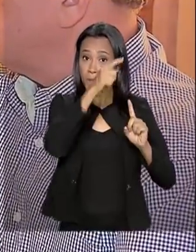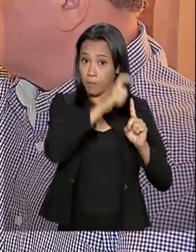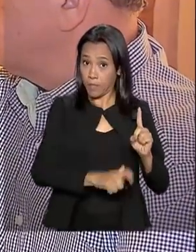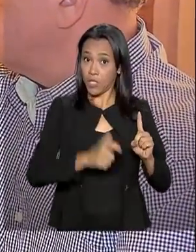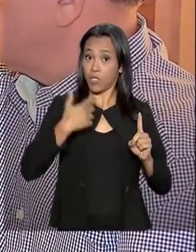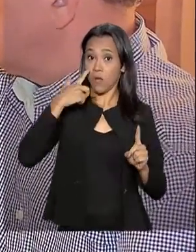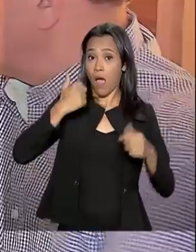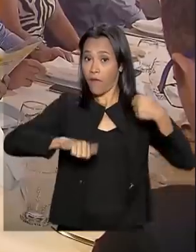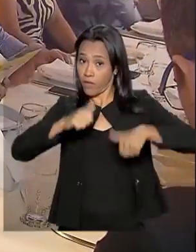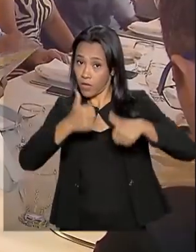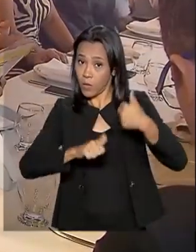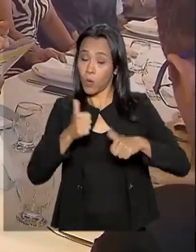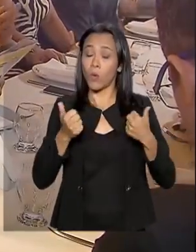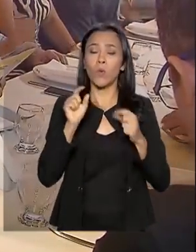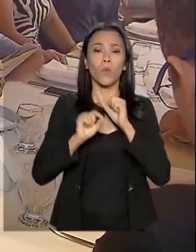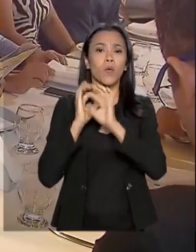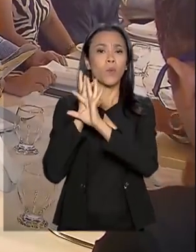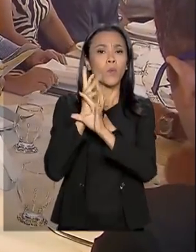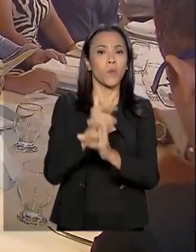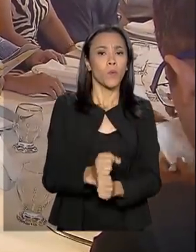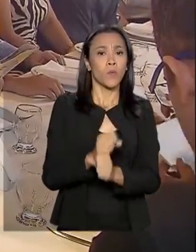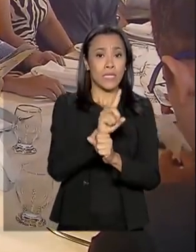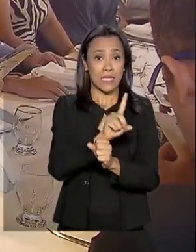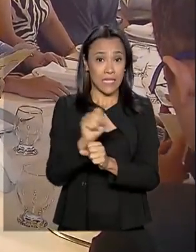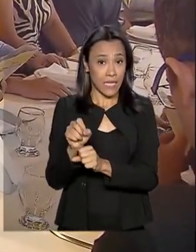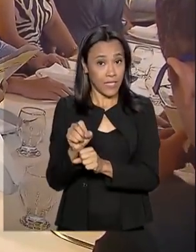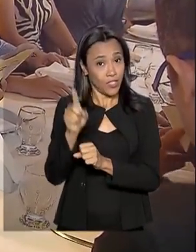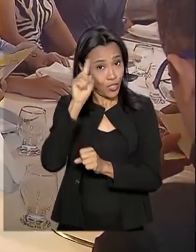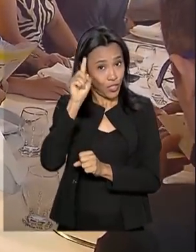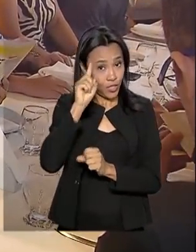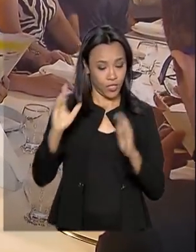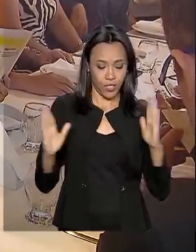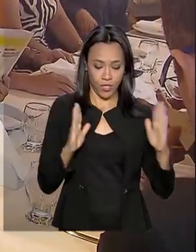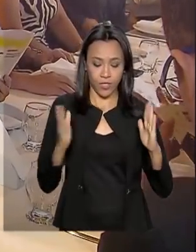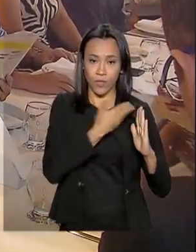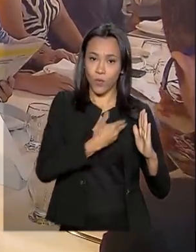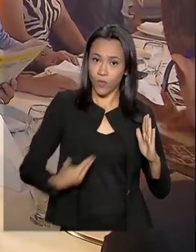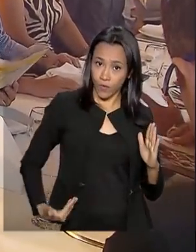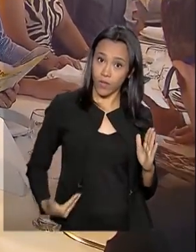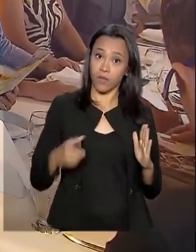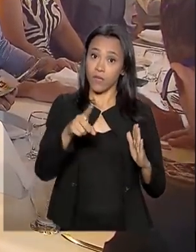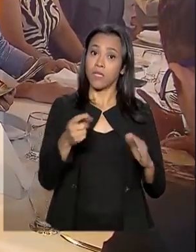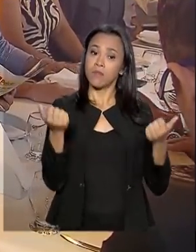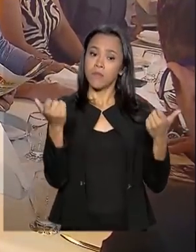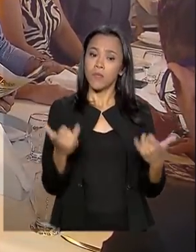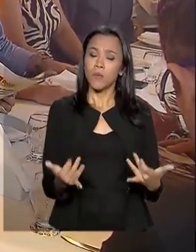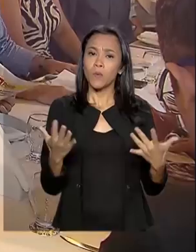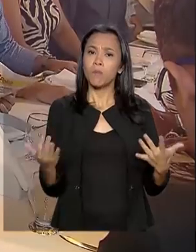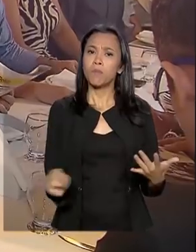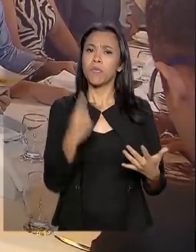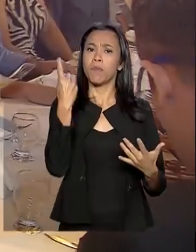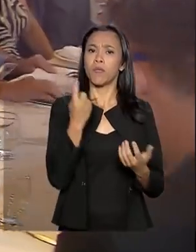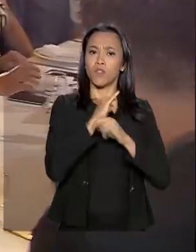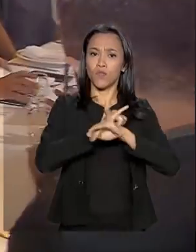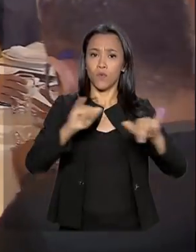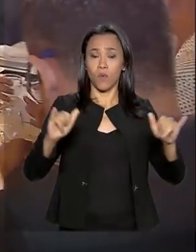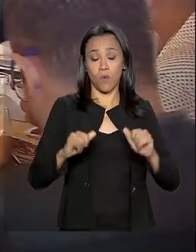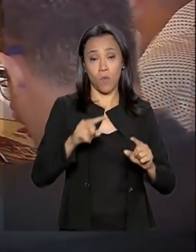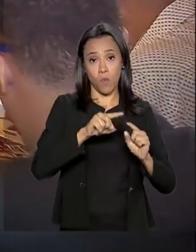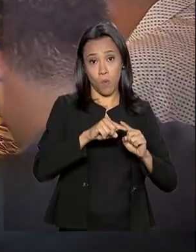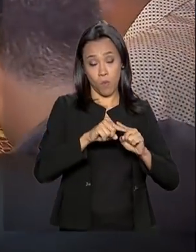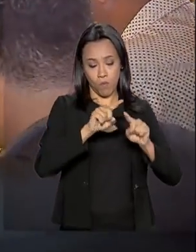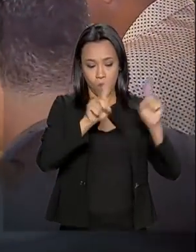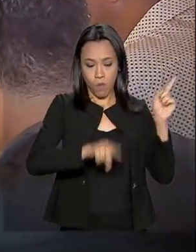positiva das ações nos 100 primeiros dias de governo e divulgou em primeira mão um programa de